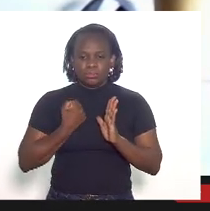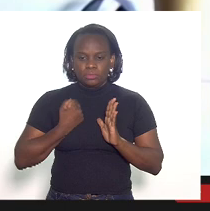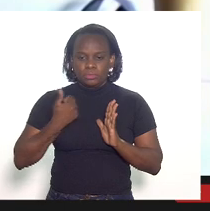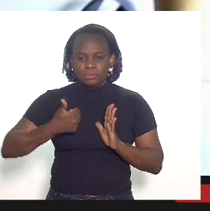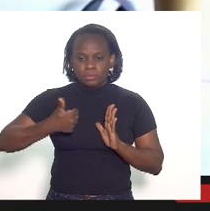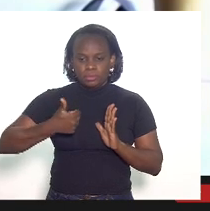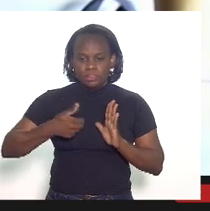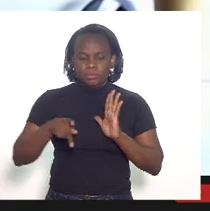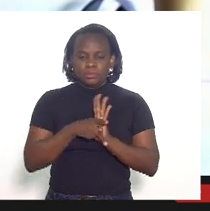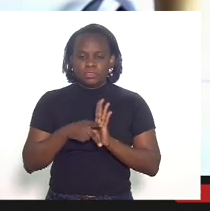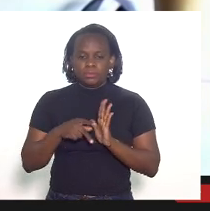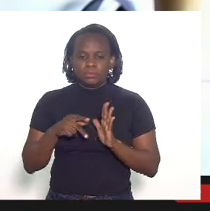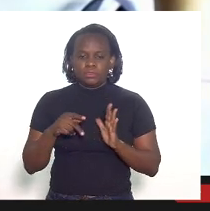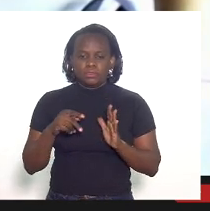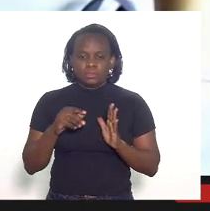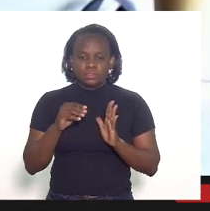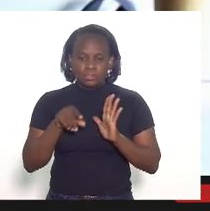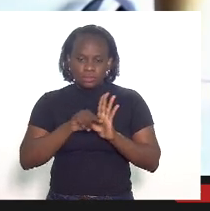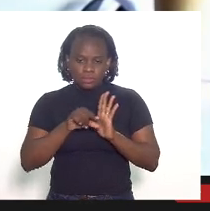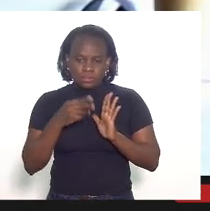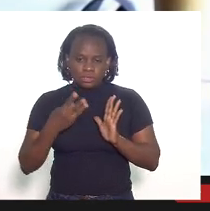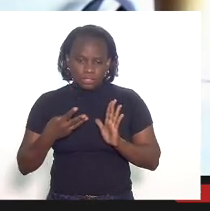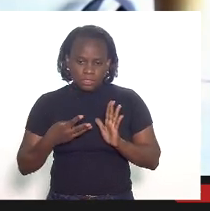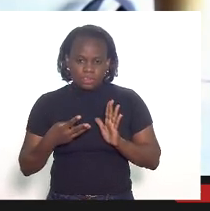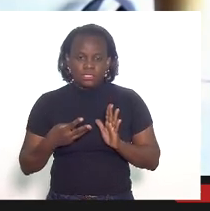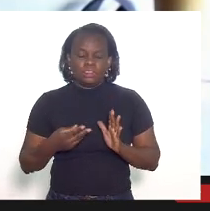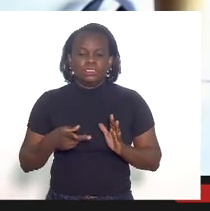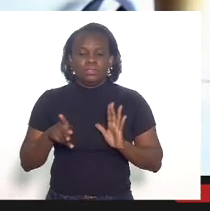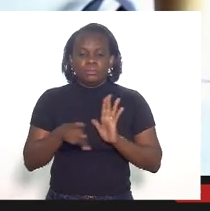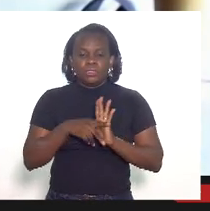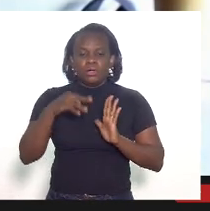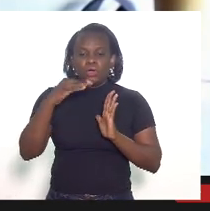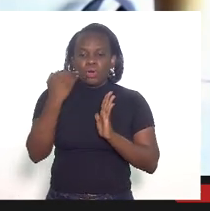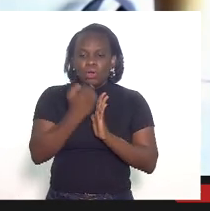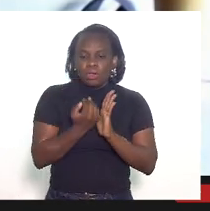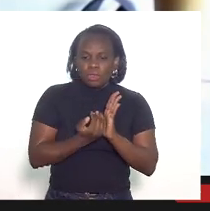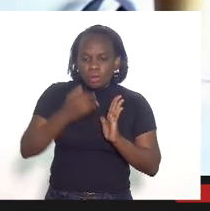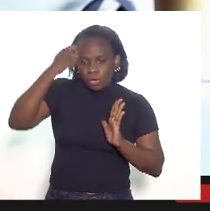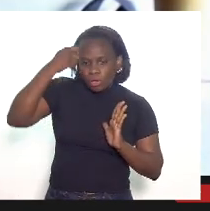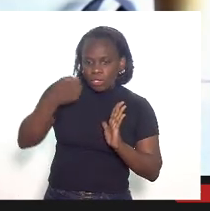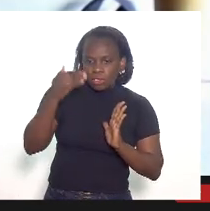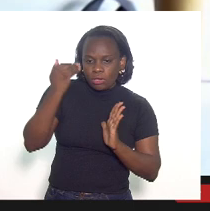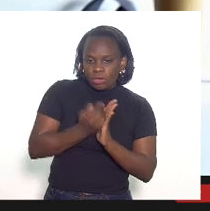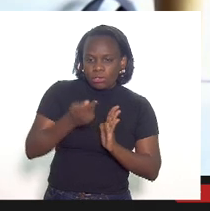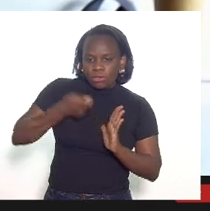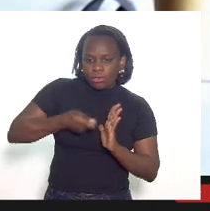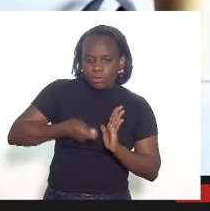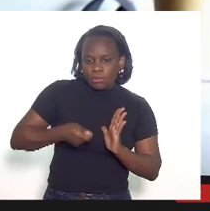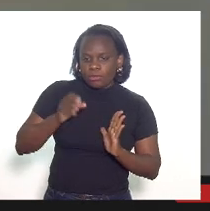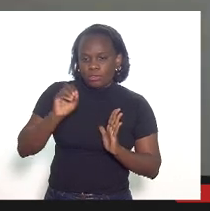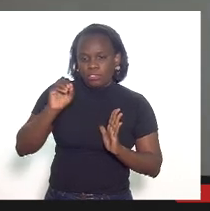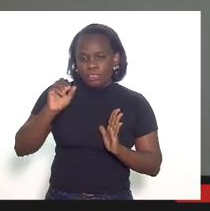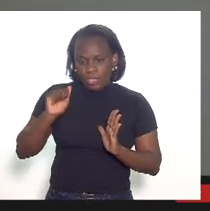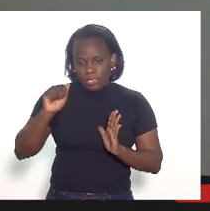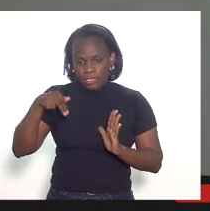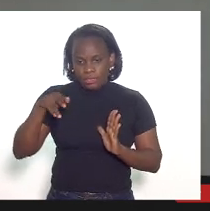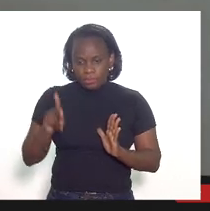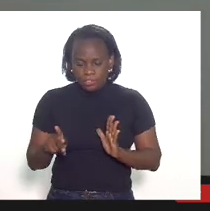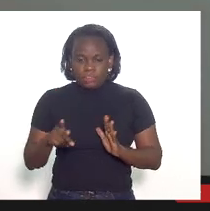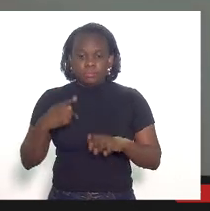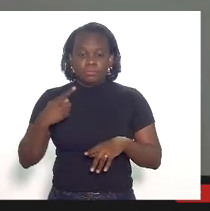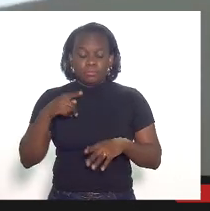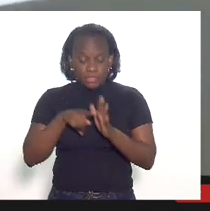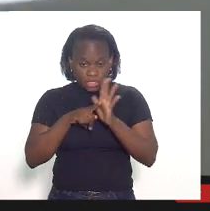da cláusula terceira das obrigações da NP é só pesquisar porque esse convênio